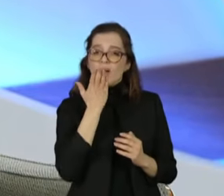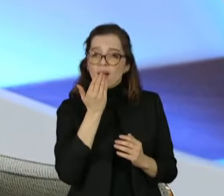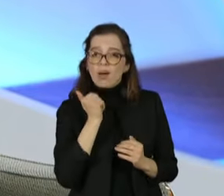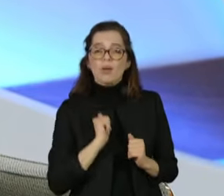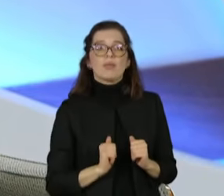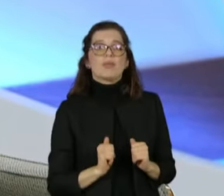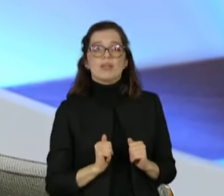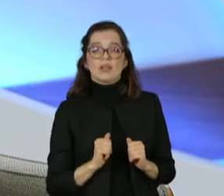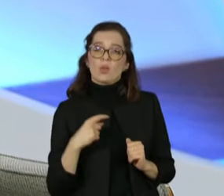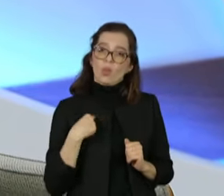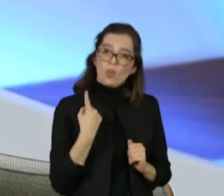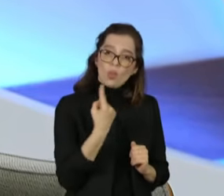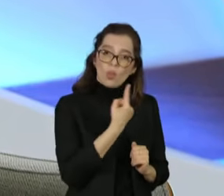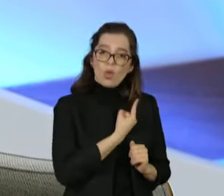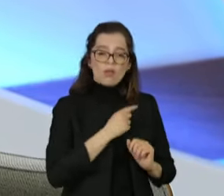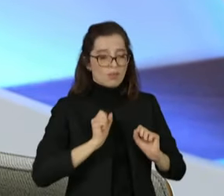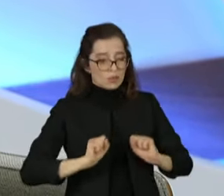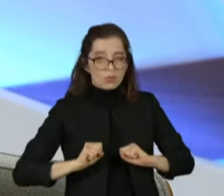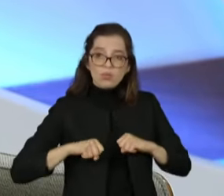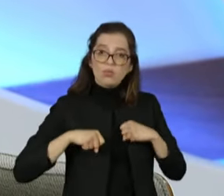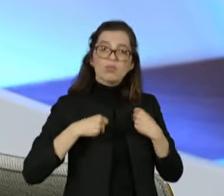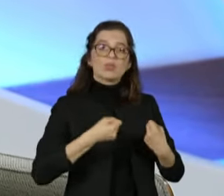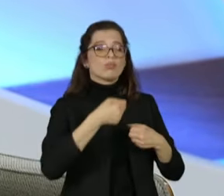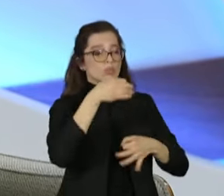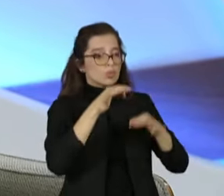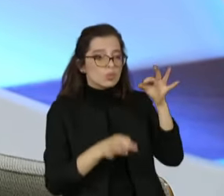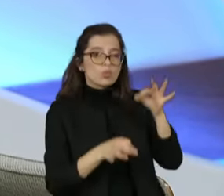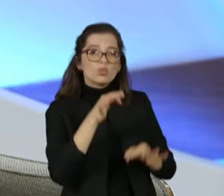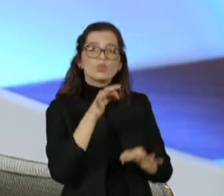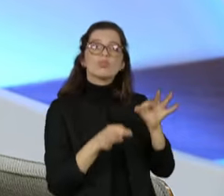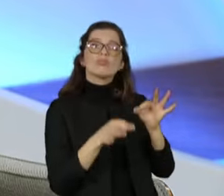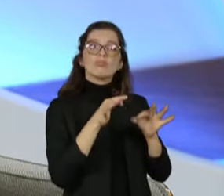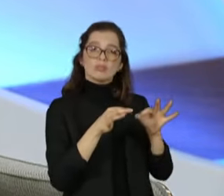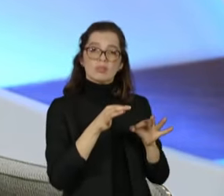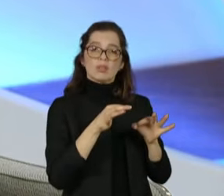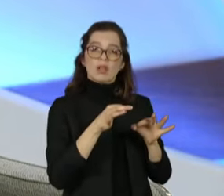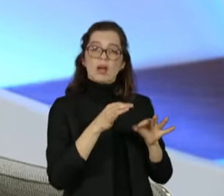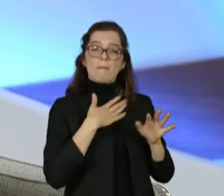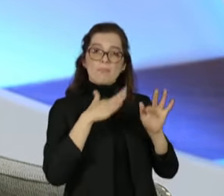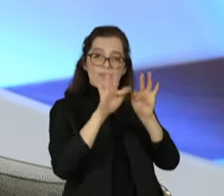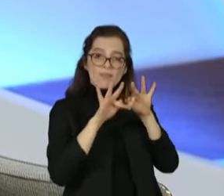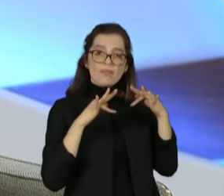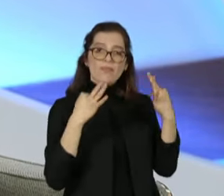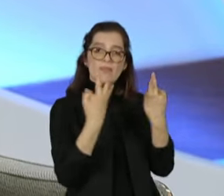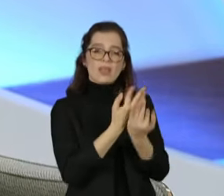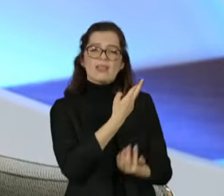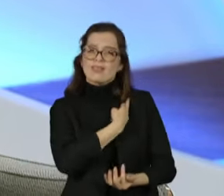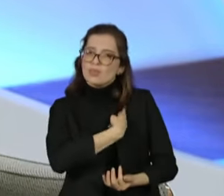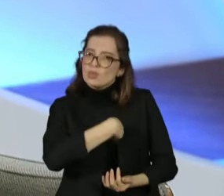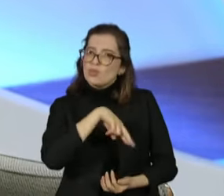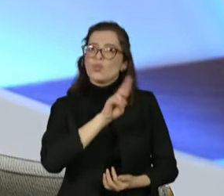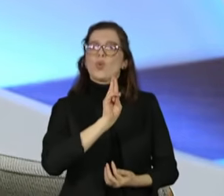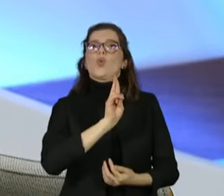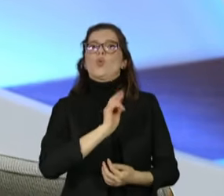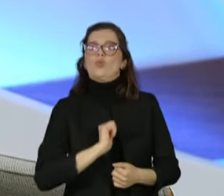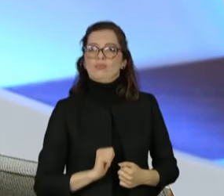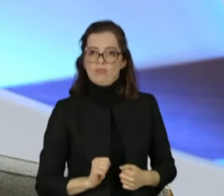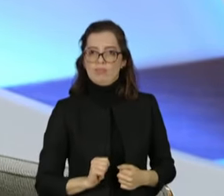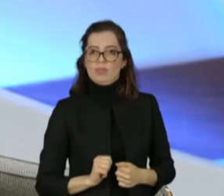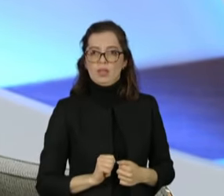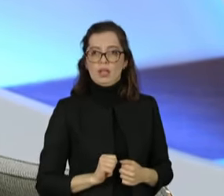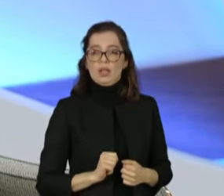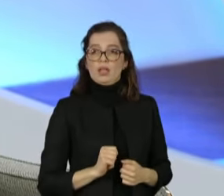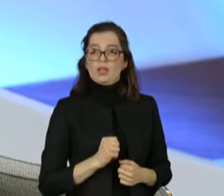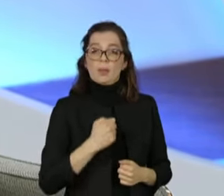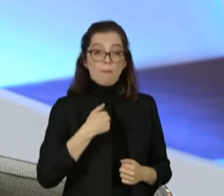justiça. Eu venho de uma família extremamente religiosa e de uma família que teve, no meu caso, como referência, um